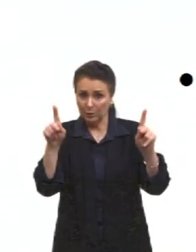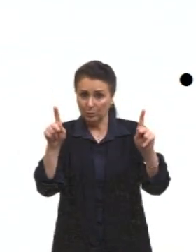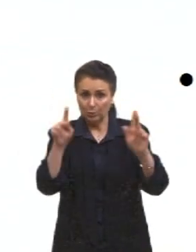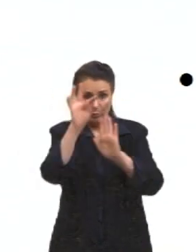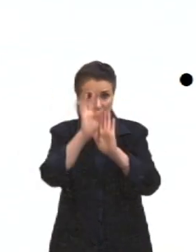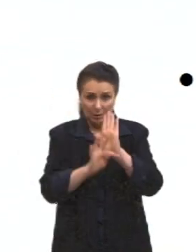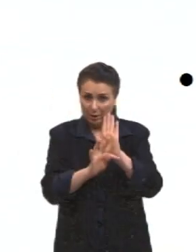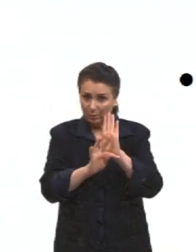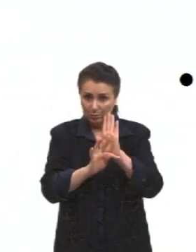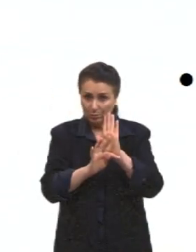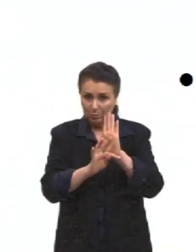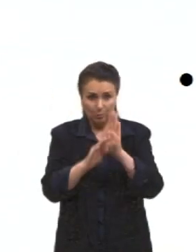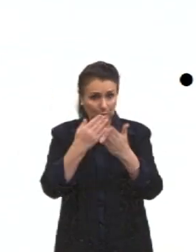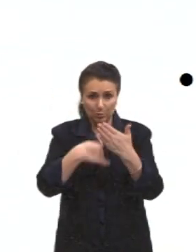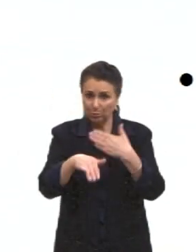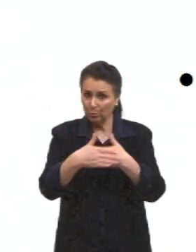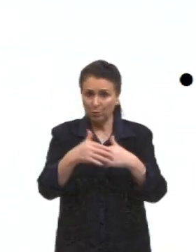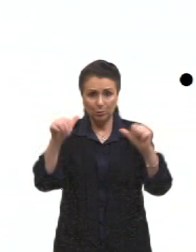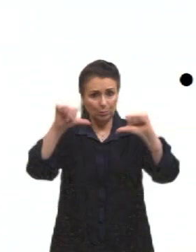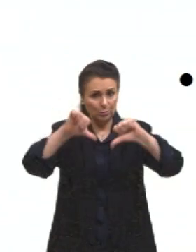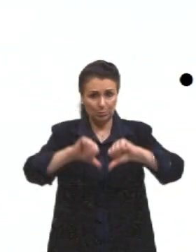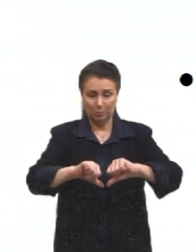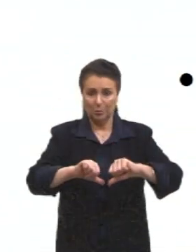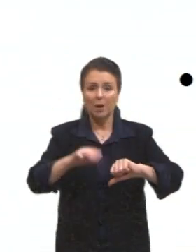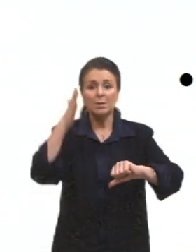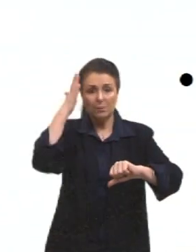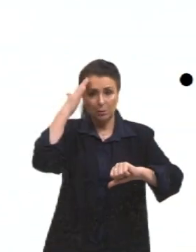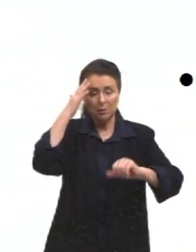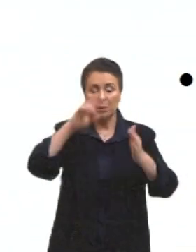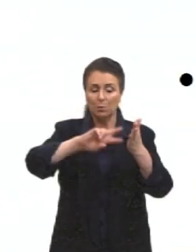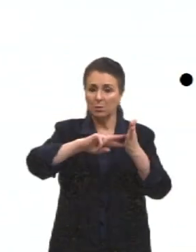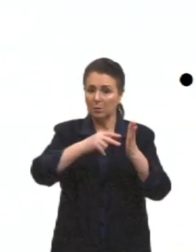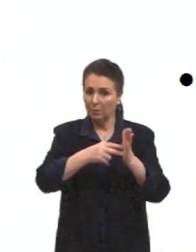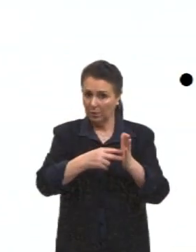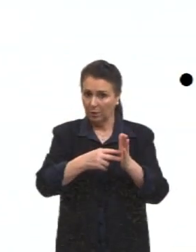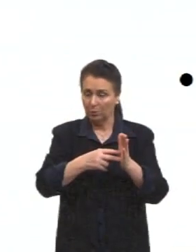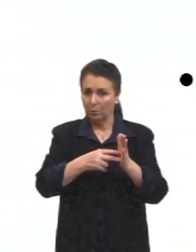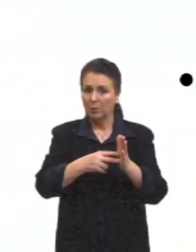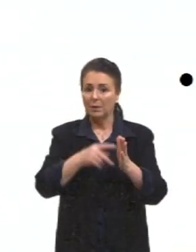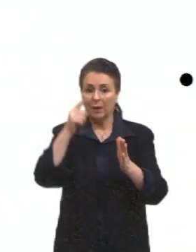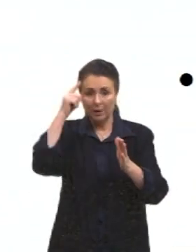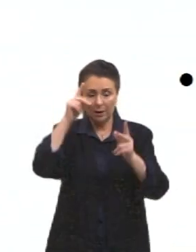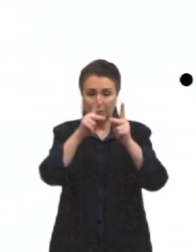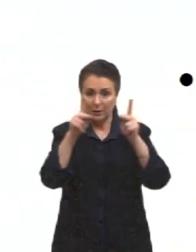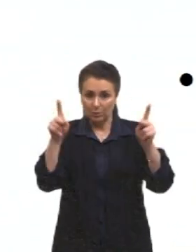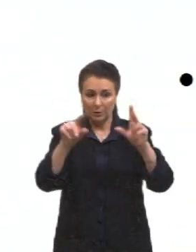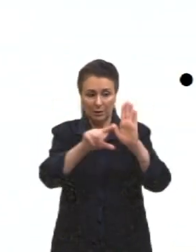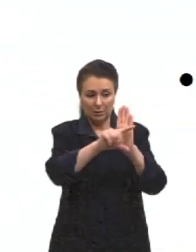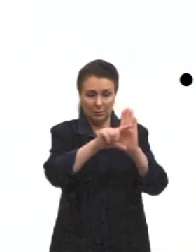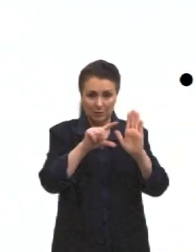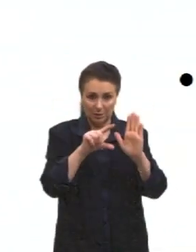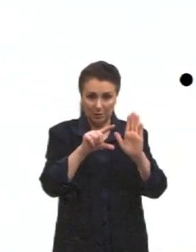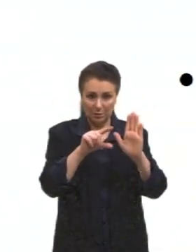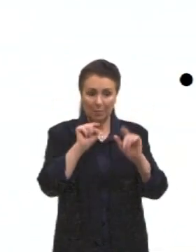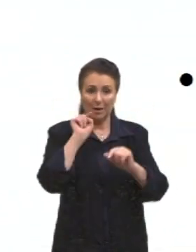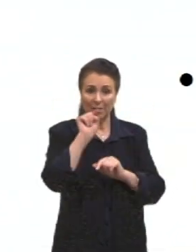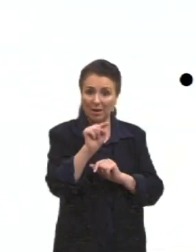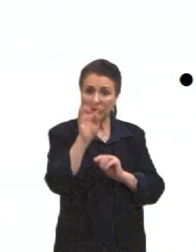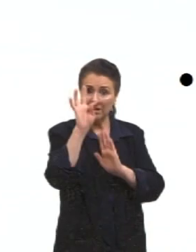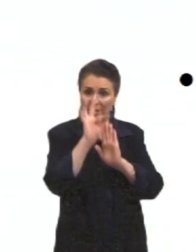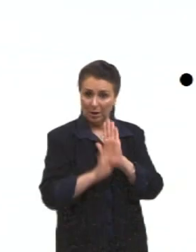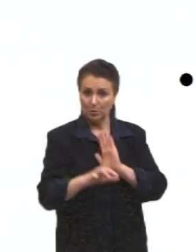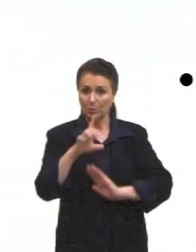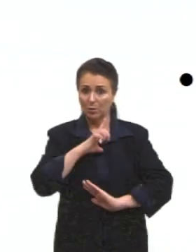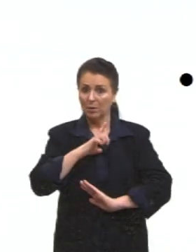se eu tenho certeza sobre o significado que eu quero colocar naquele período, naquele parágrafo, para aquele texto ter